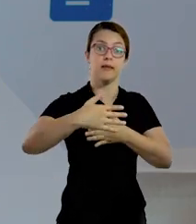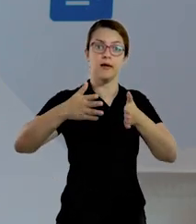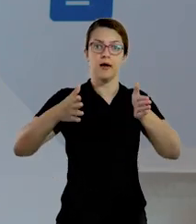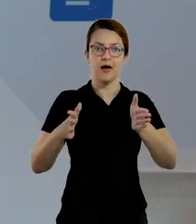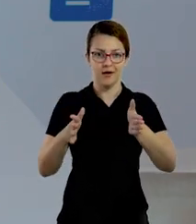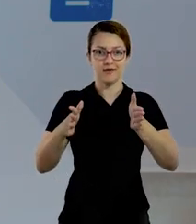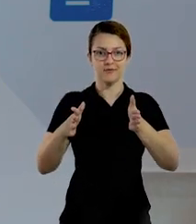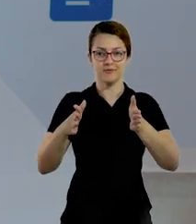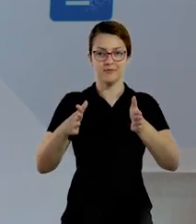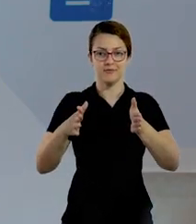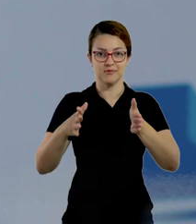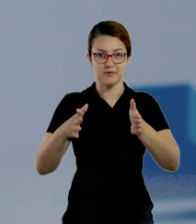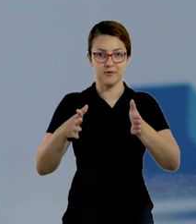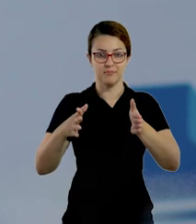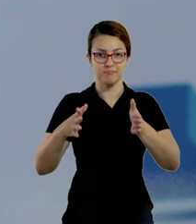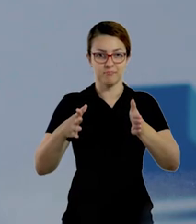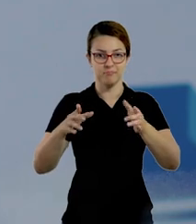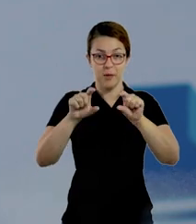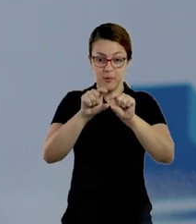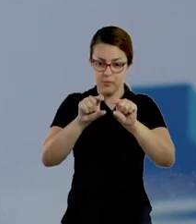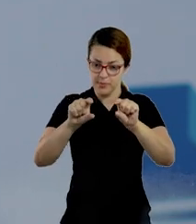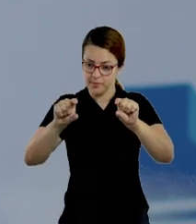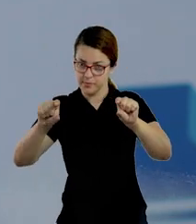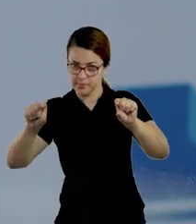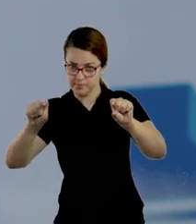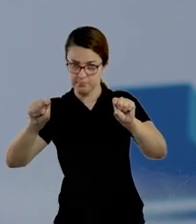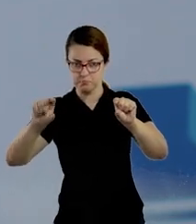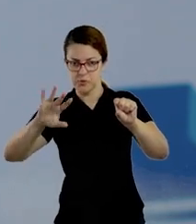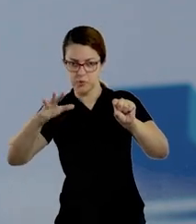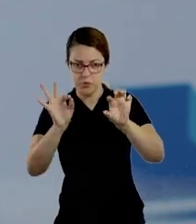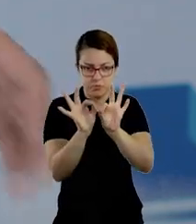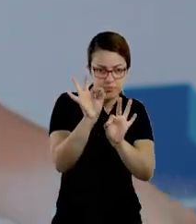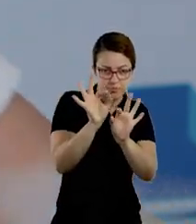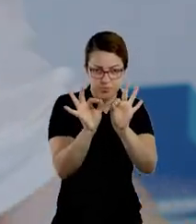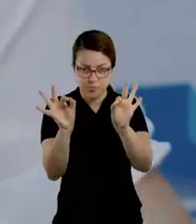né? Fitinhas de papelão, mais ou menos nessa largura.